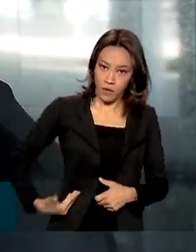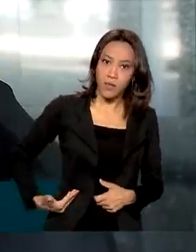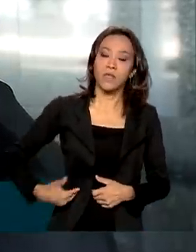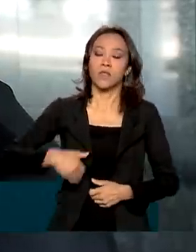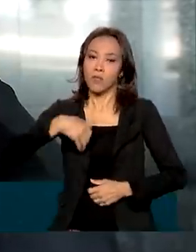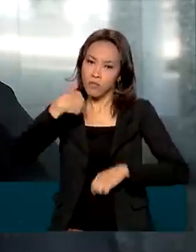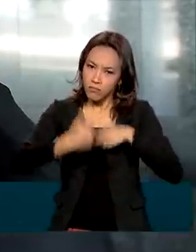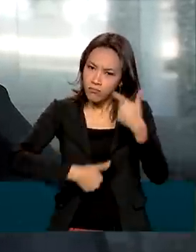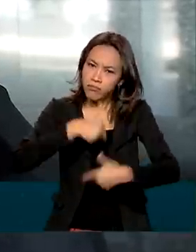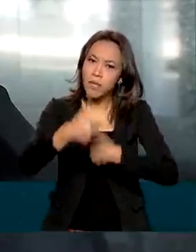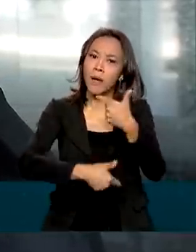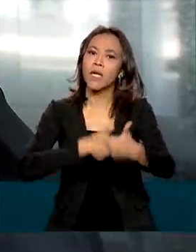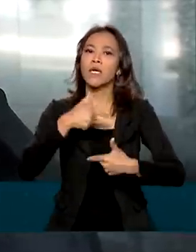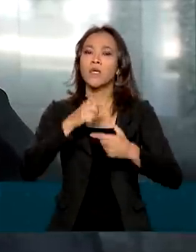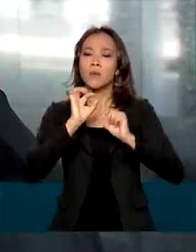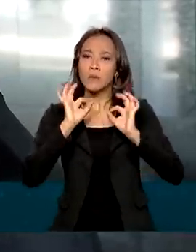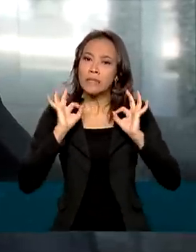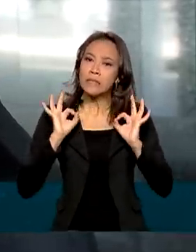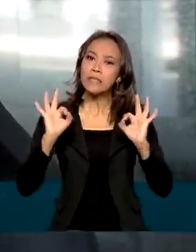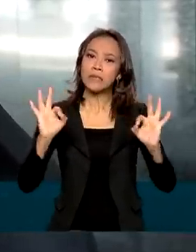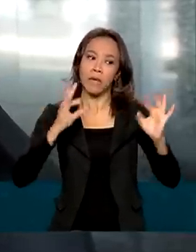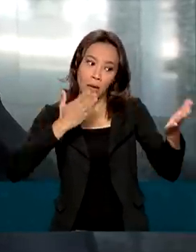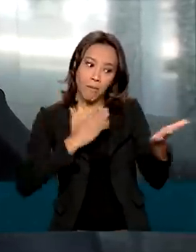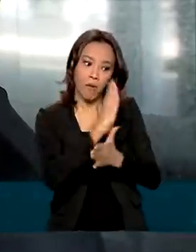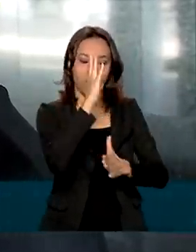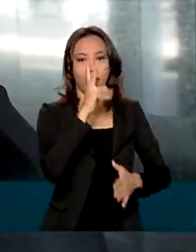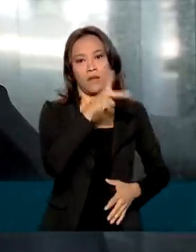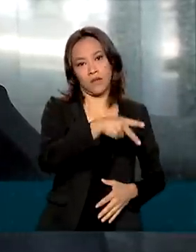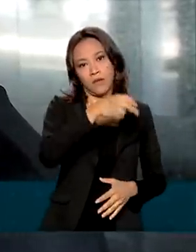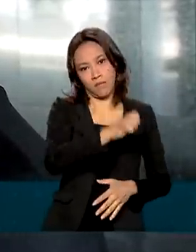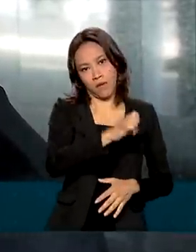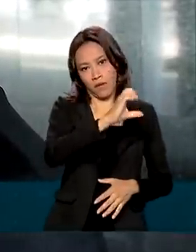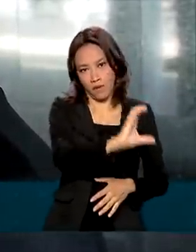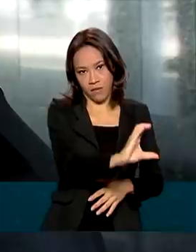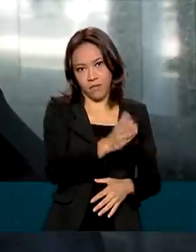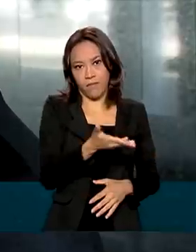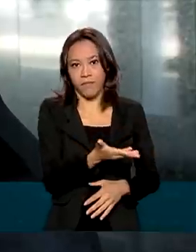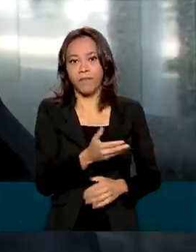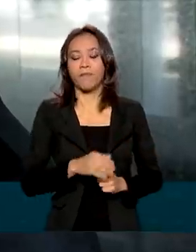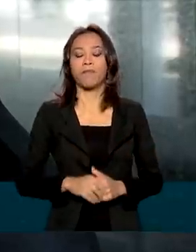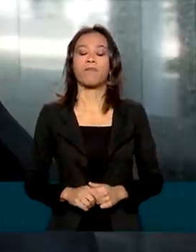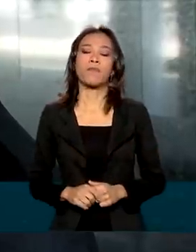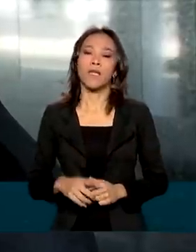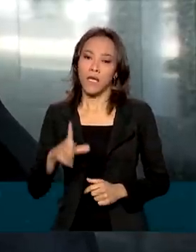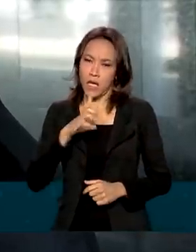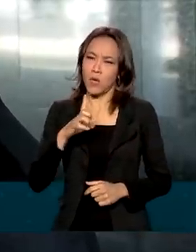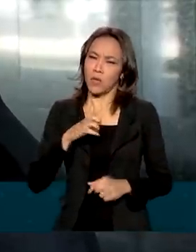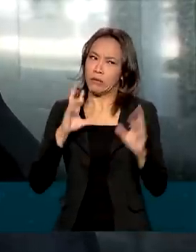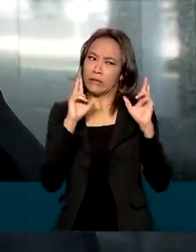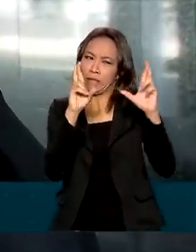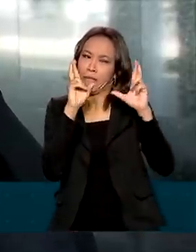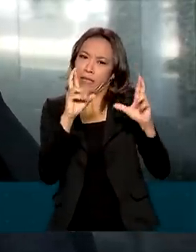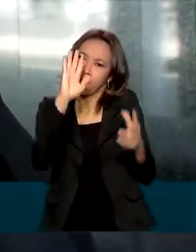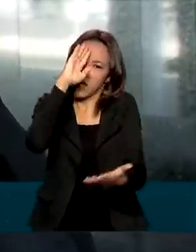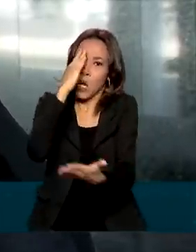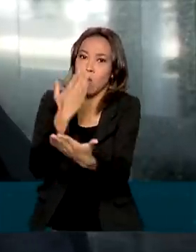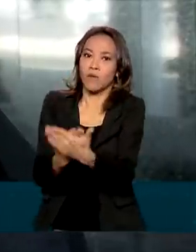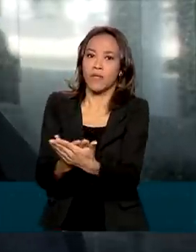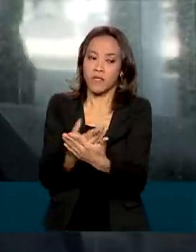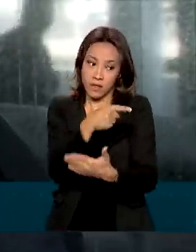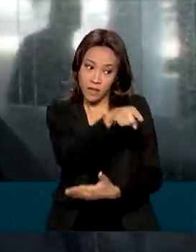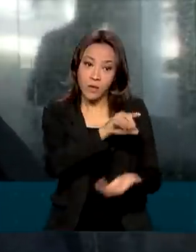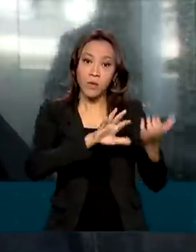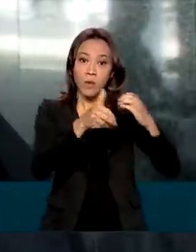forma assertiva para a aprovação dessa PEC e eu tenho muita esperança e confiança que o